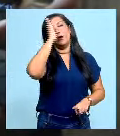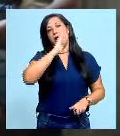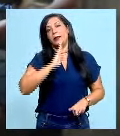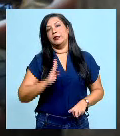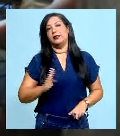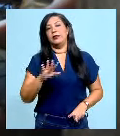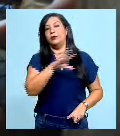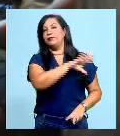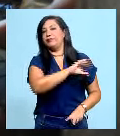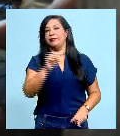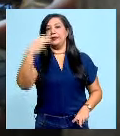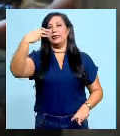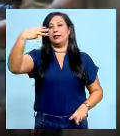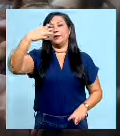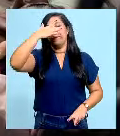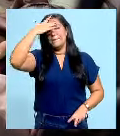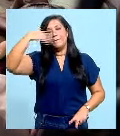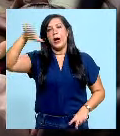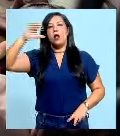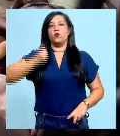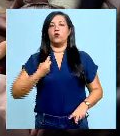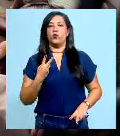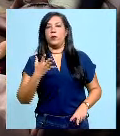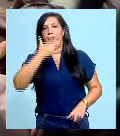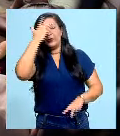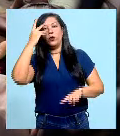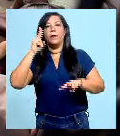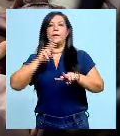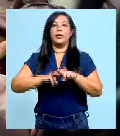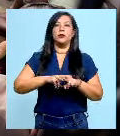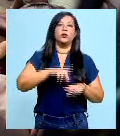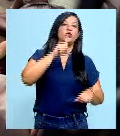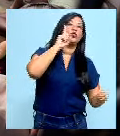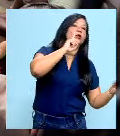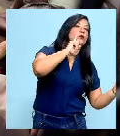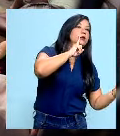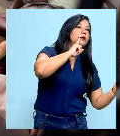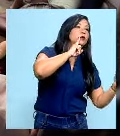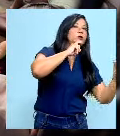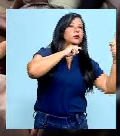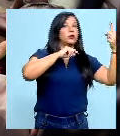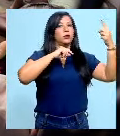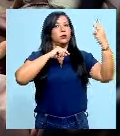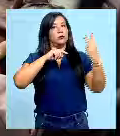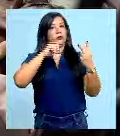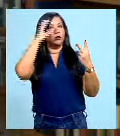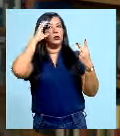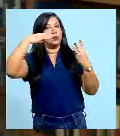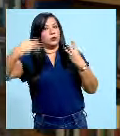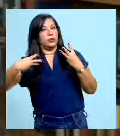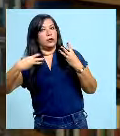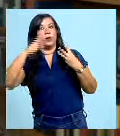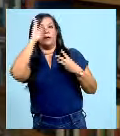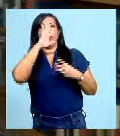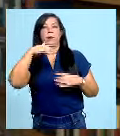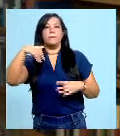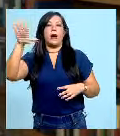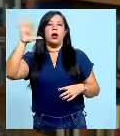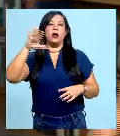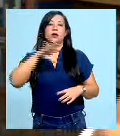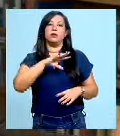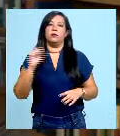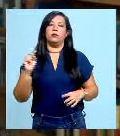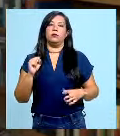maior população carcerária do mundo, perdendo apenas para Estados Unidos e China, segundo a ONU. Nada mudou.